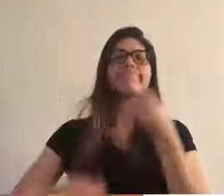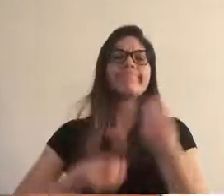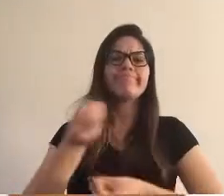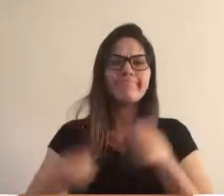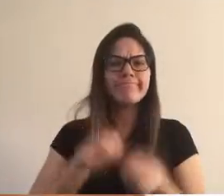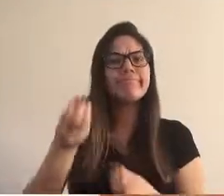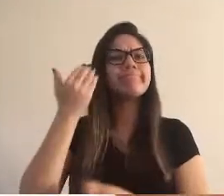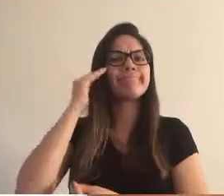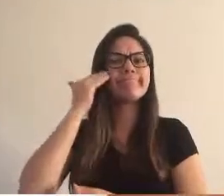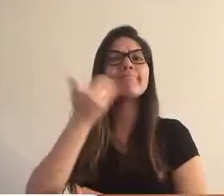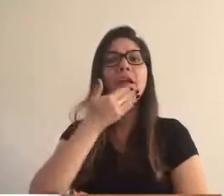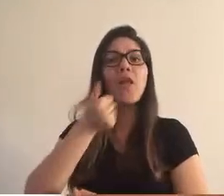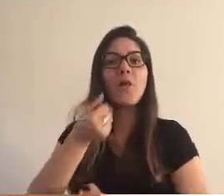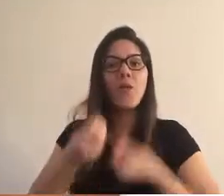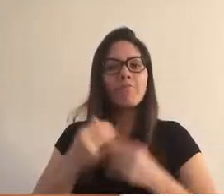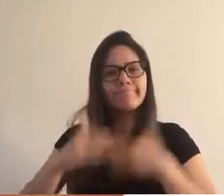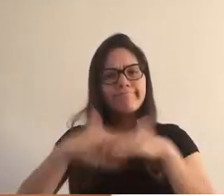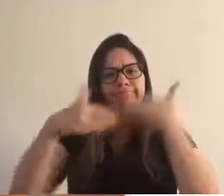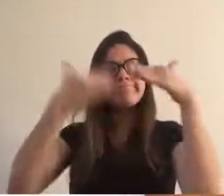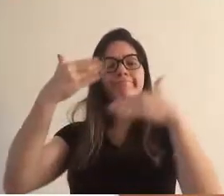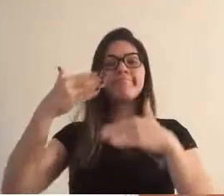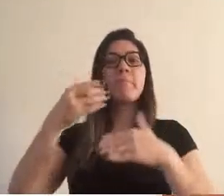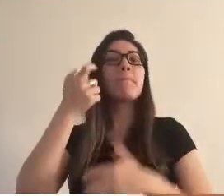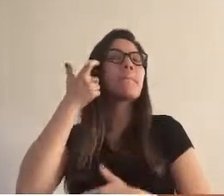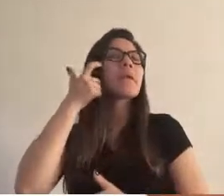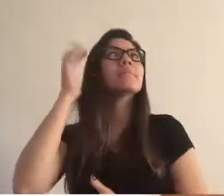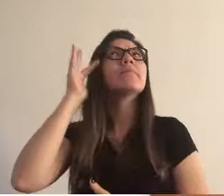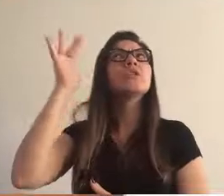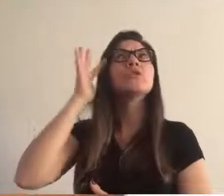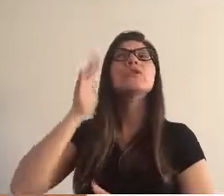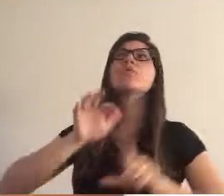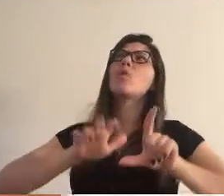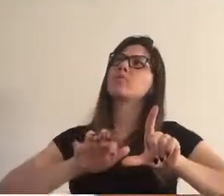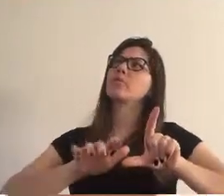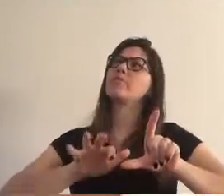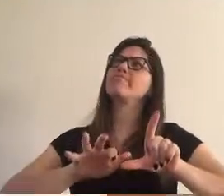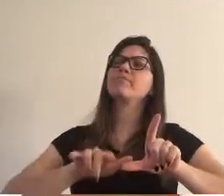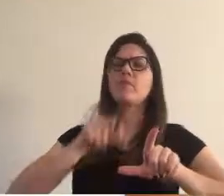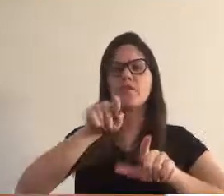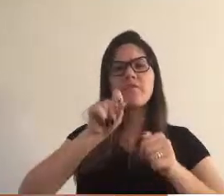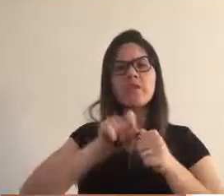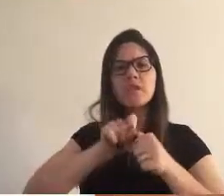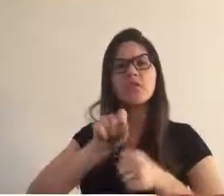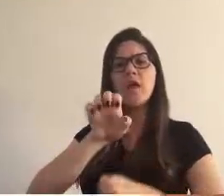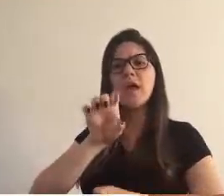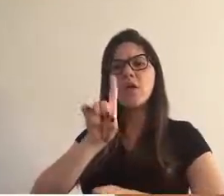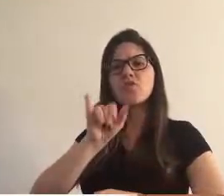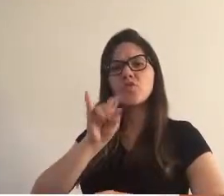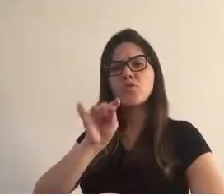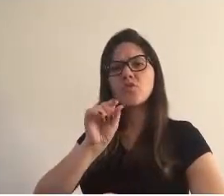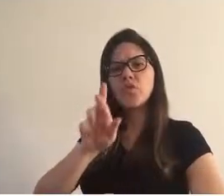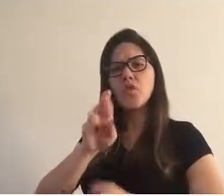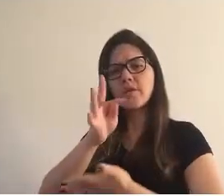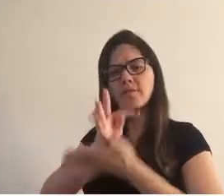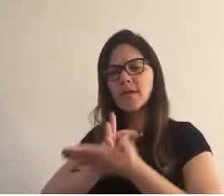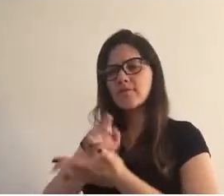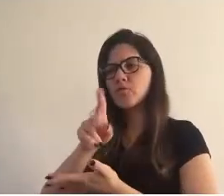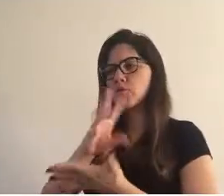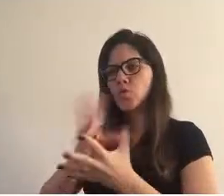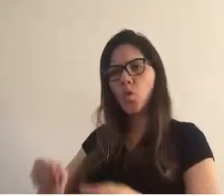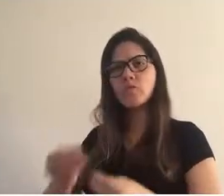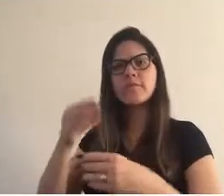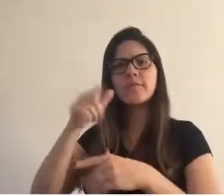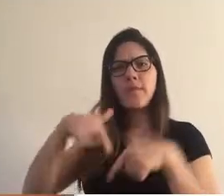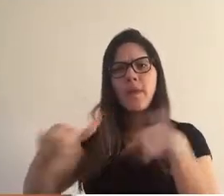processo de aprendizagem, pense num computador onde você está usando um editor de texto. Todo o trabalho ali feito está